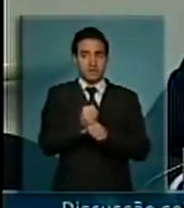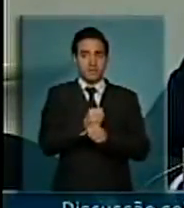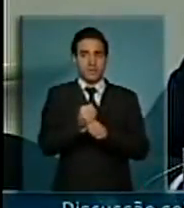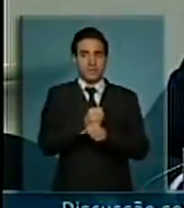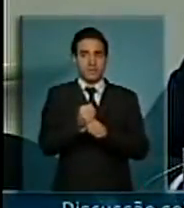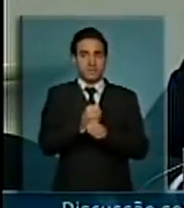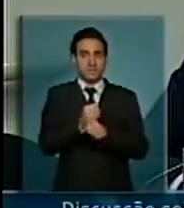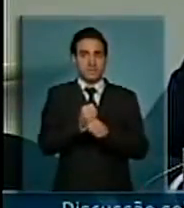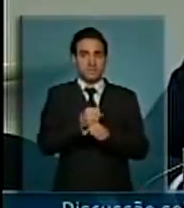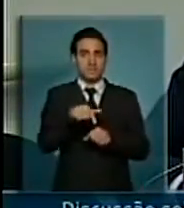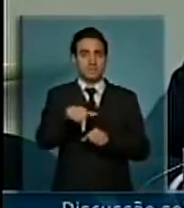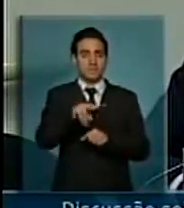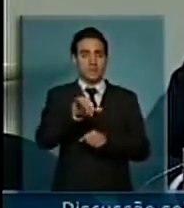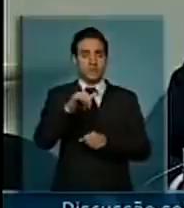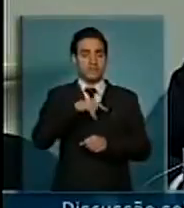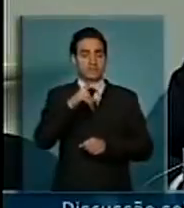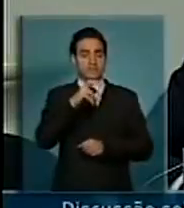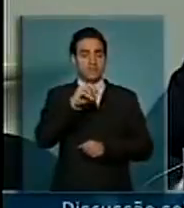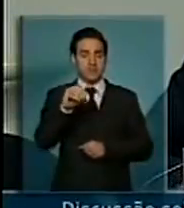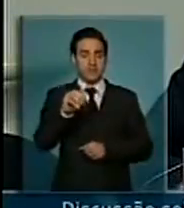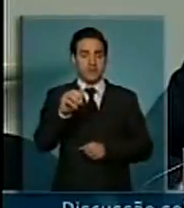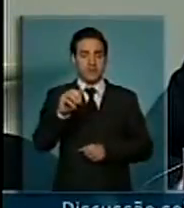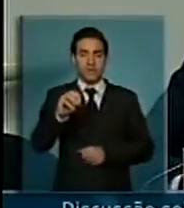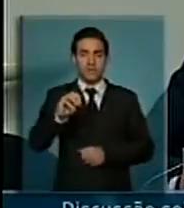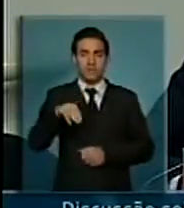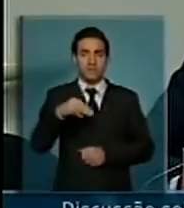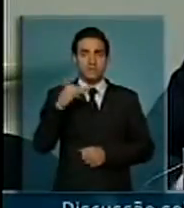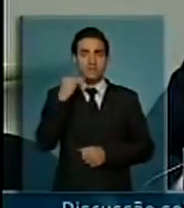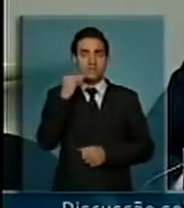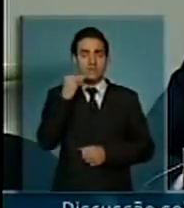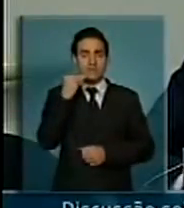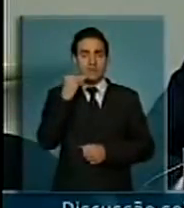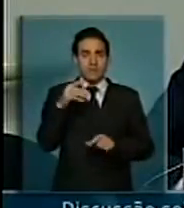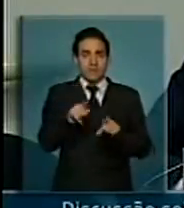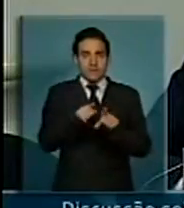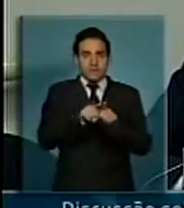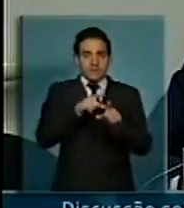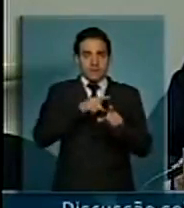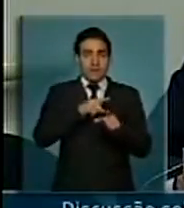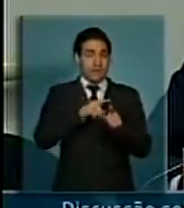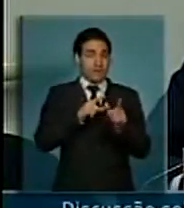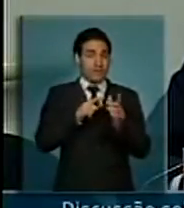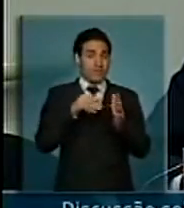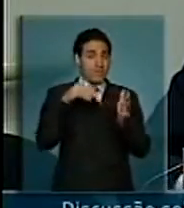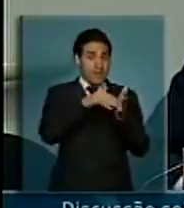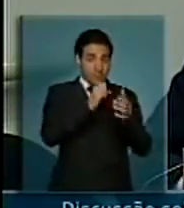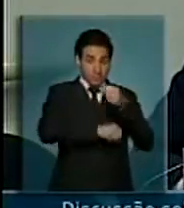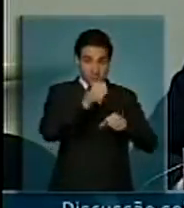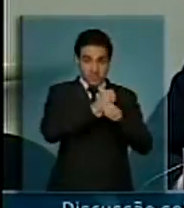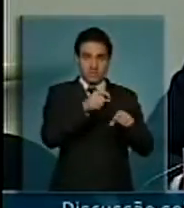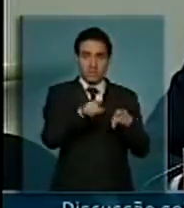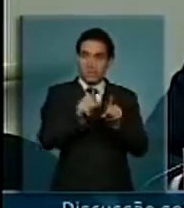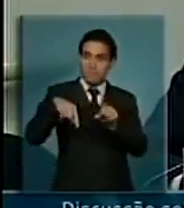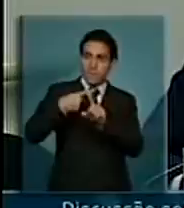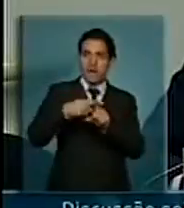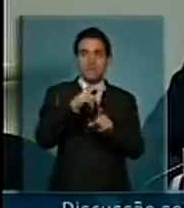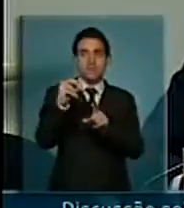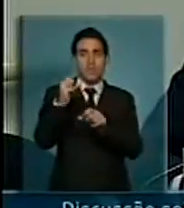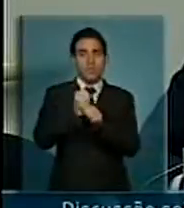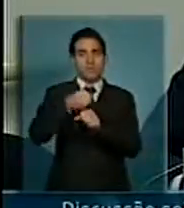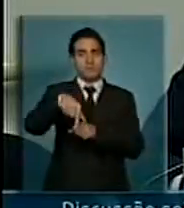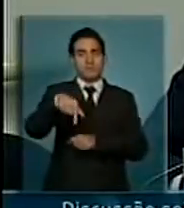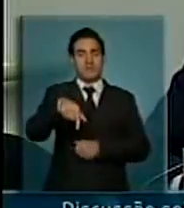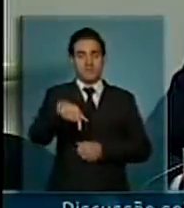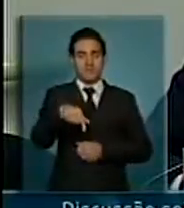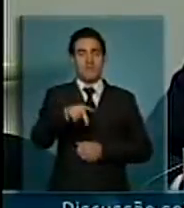ter R$ 50 milhões que foram destinados para o final do ano passado, e mais R$ deste ano que nós vamos